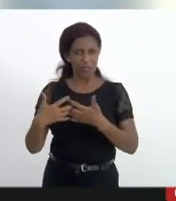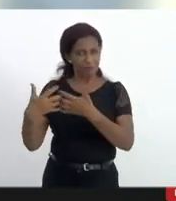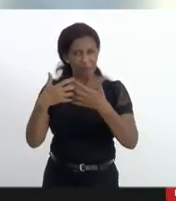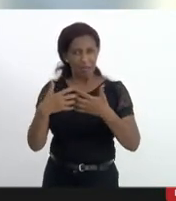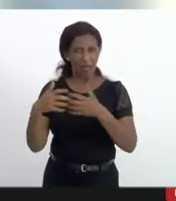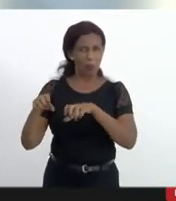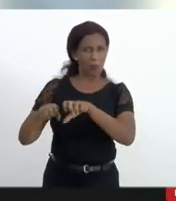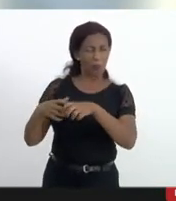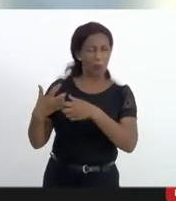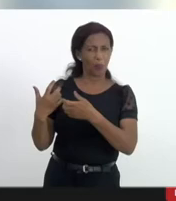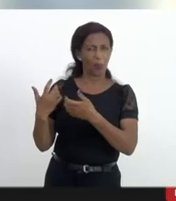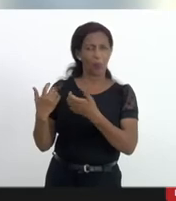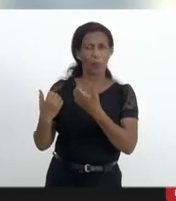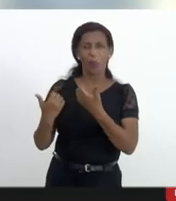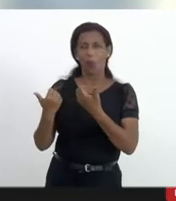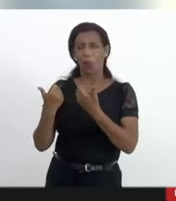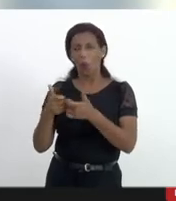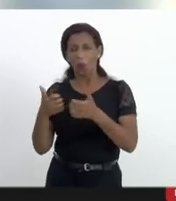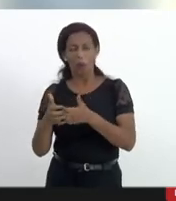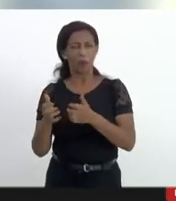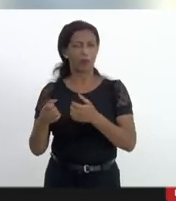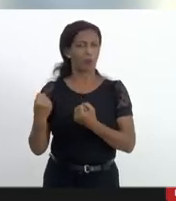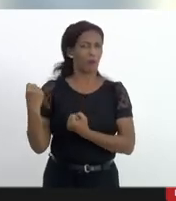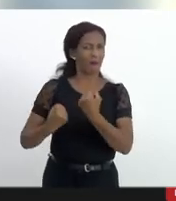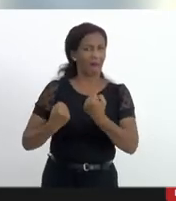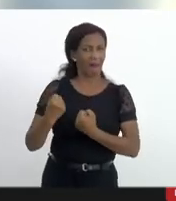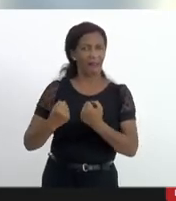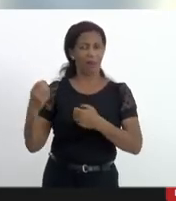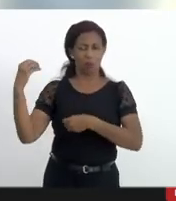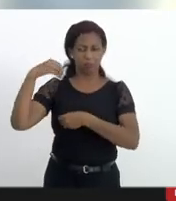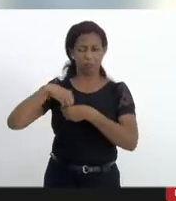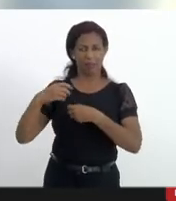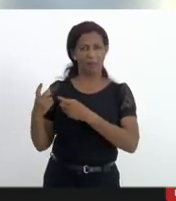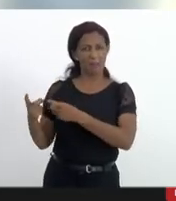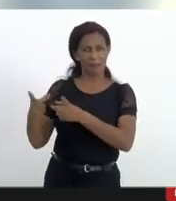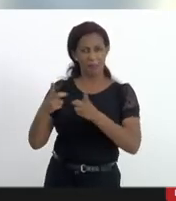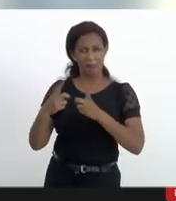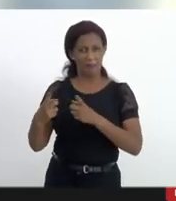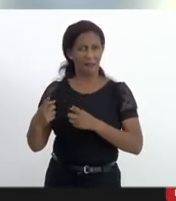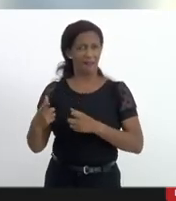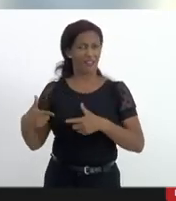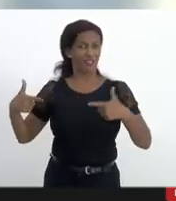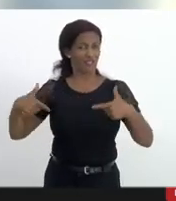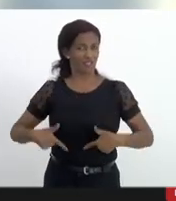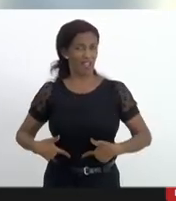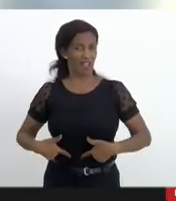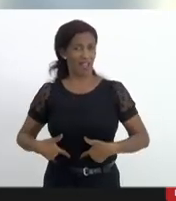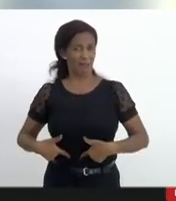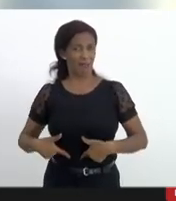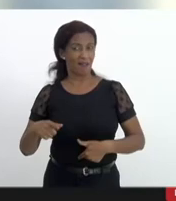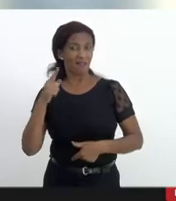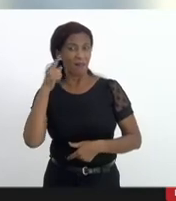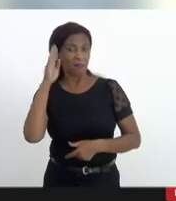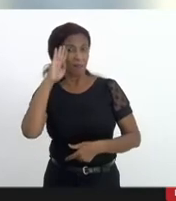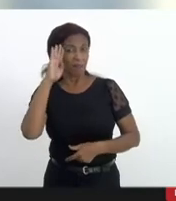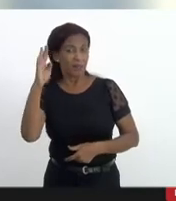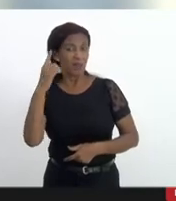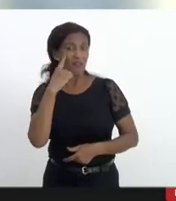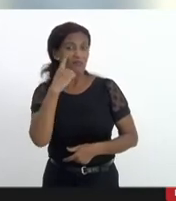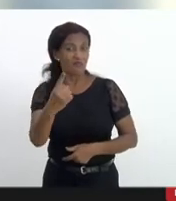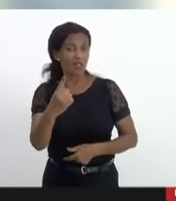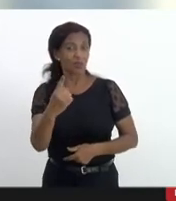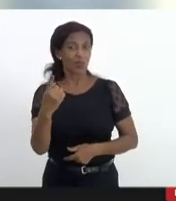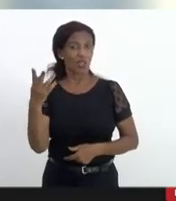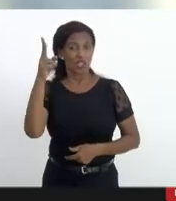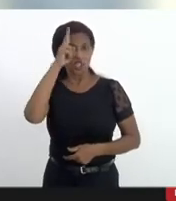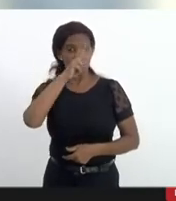projeto que realmente ele é muito positivo principalmente levando-se em consideração a história do fuzil